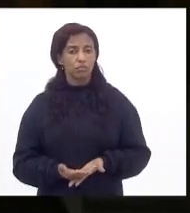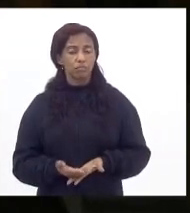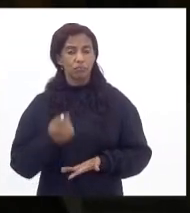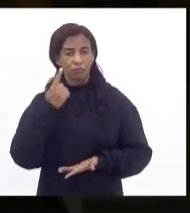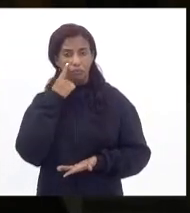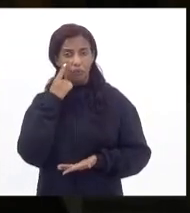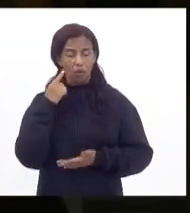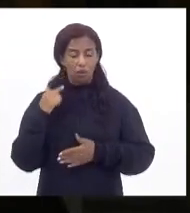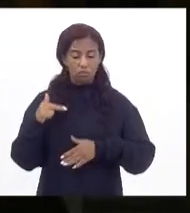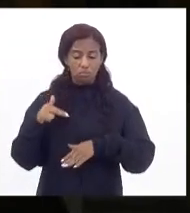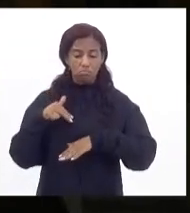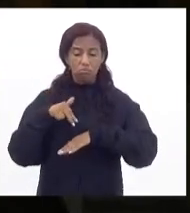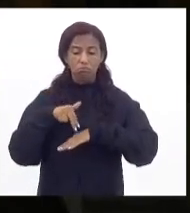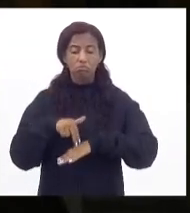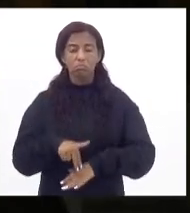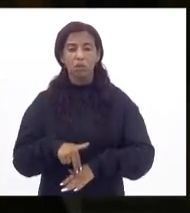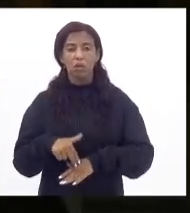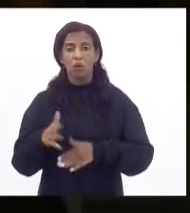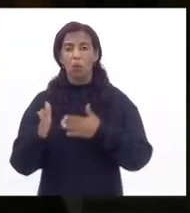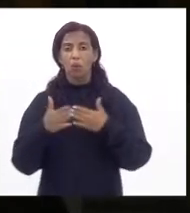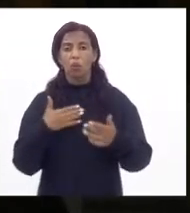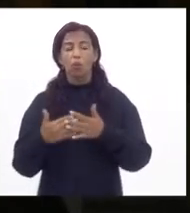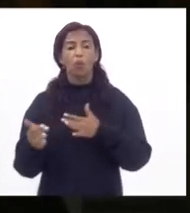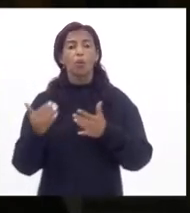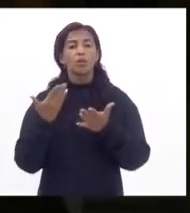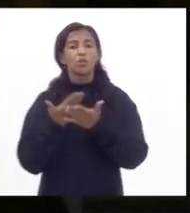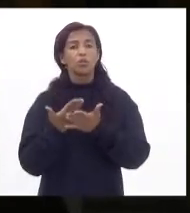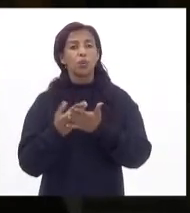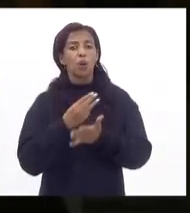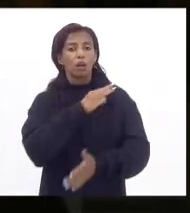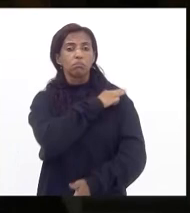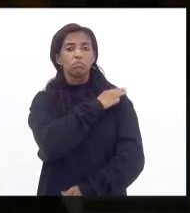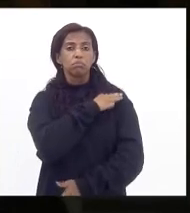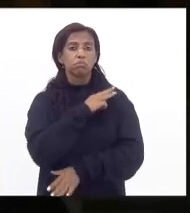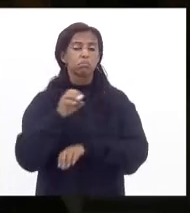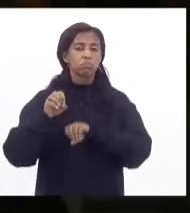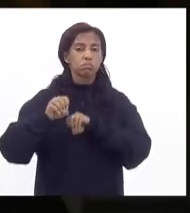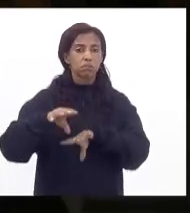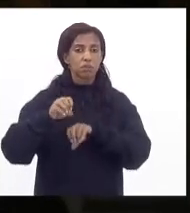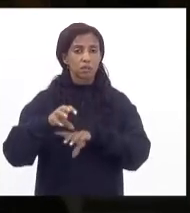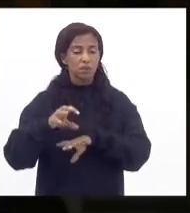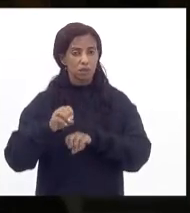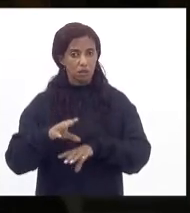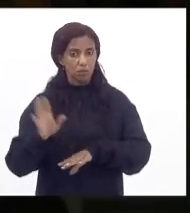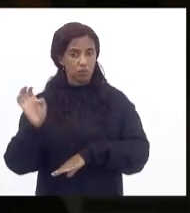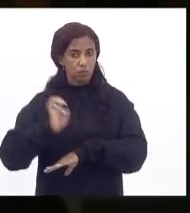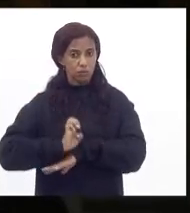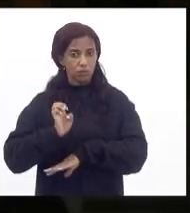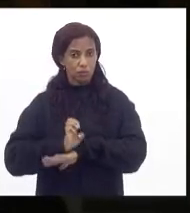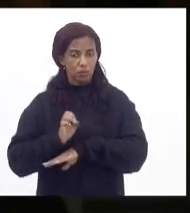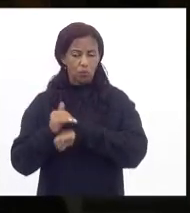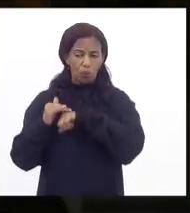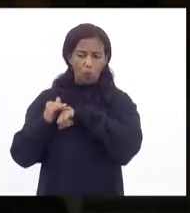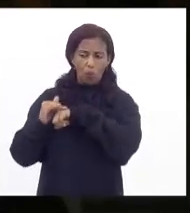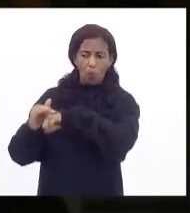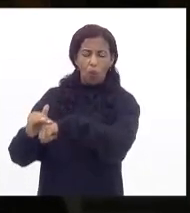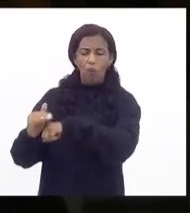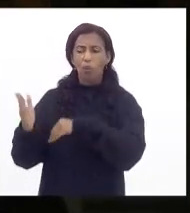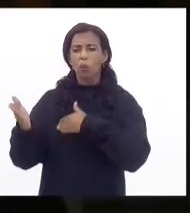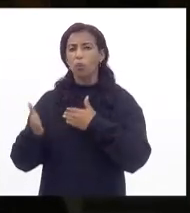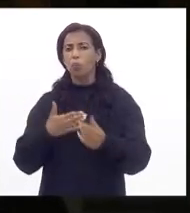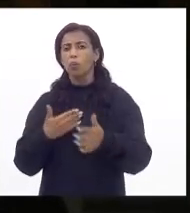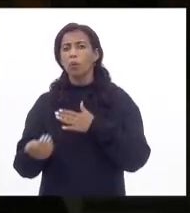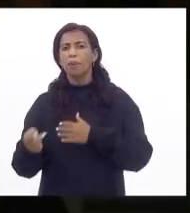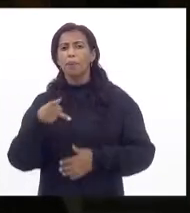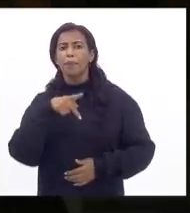pisar no chão de qualquer escola de ensino médio da rede estadual no Rio de Janeiro conversar com qualquer professor